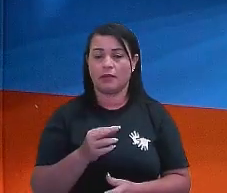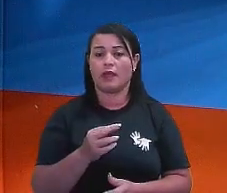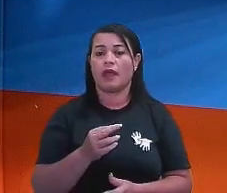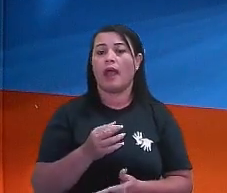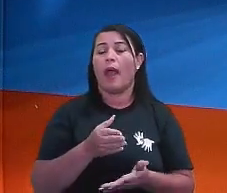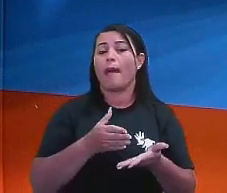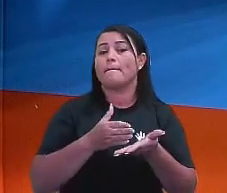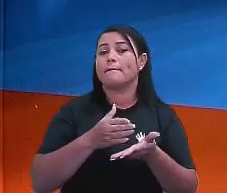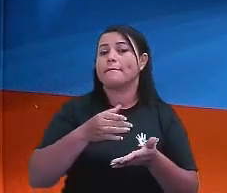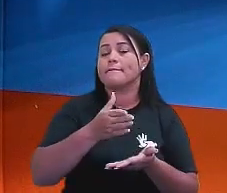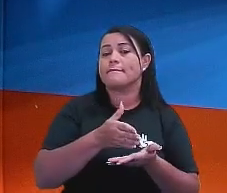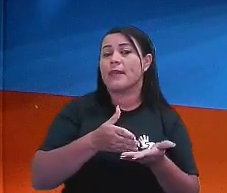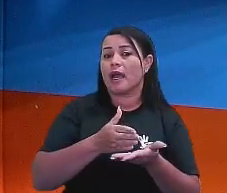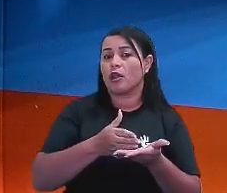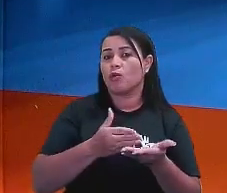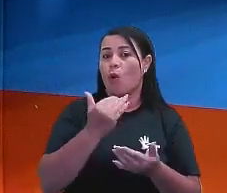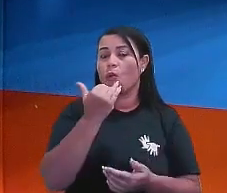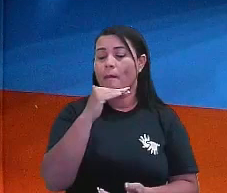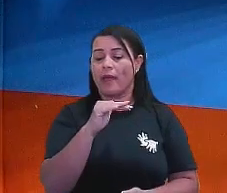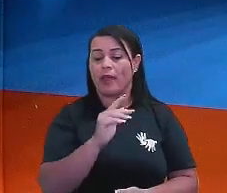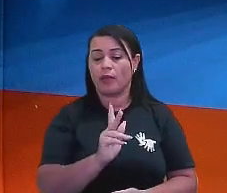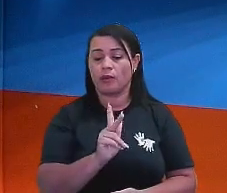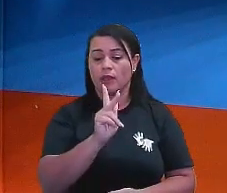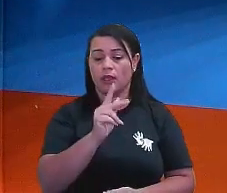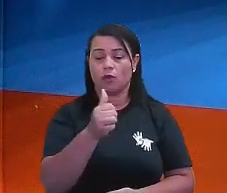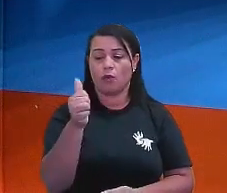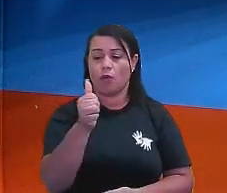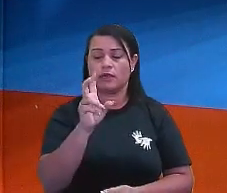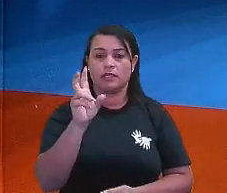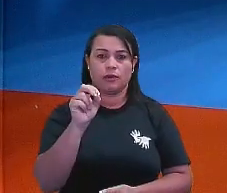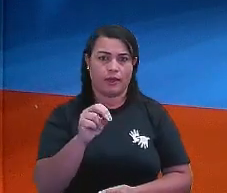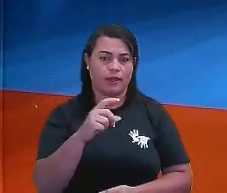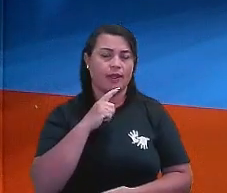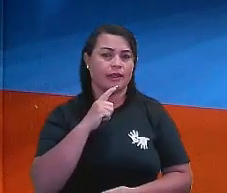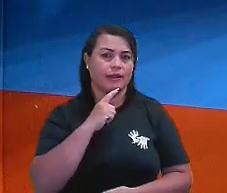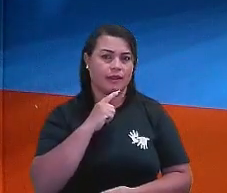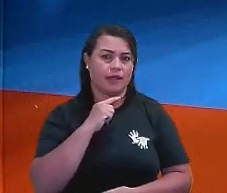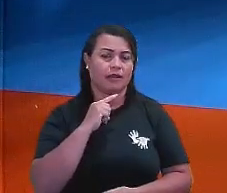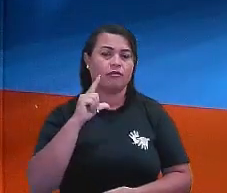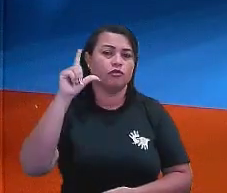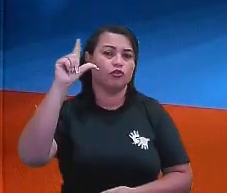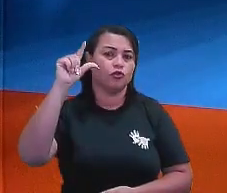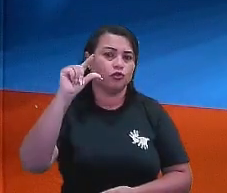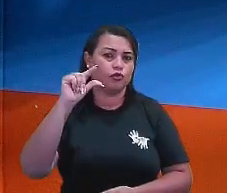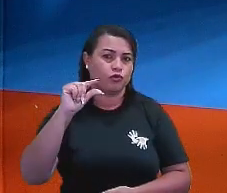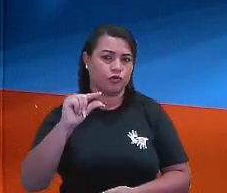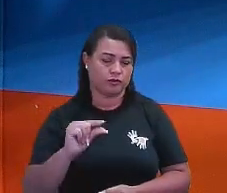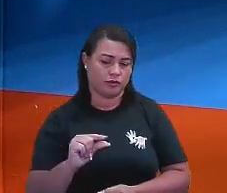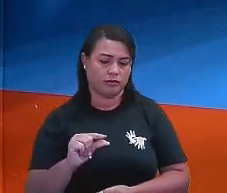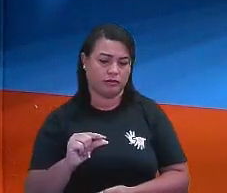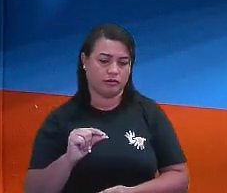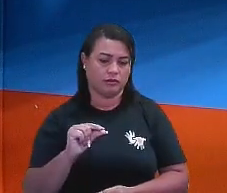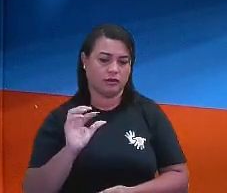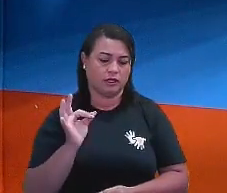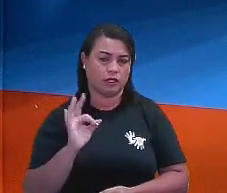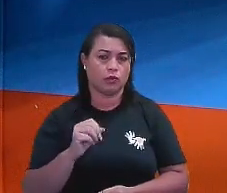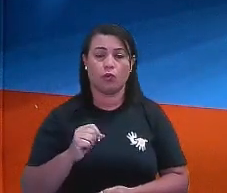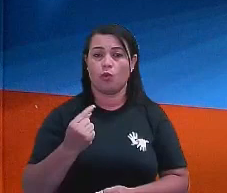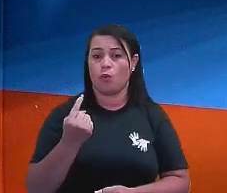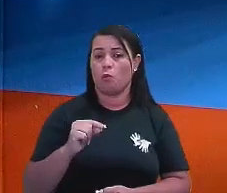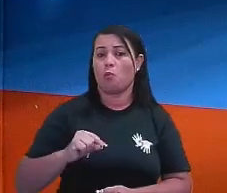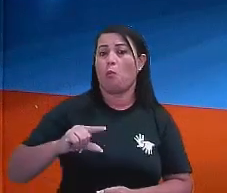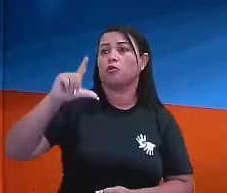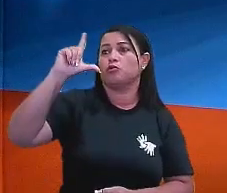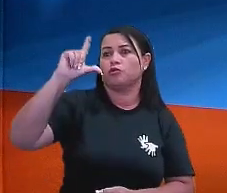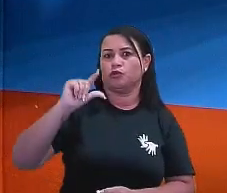quilo de carne, R 11,50. Veja que houve uma diminuição que foi proporcional. Um diminuiu,